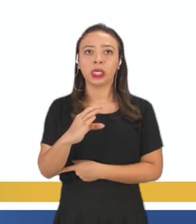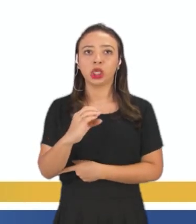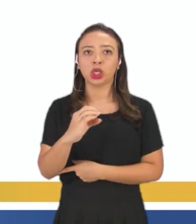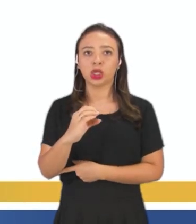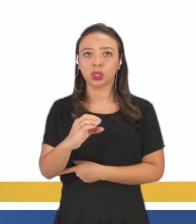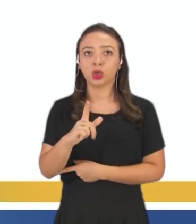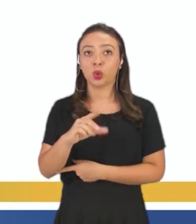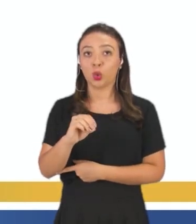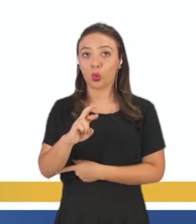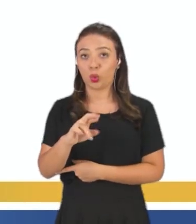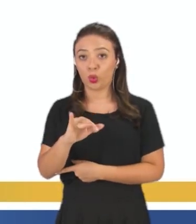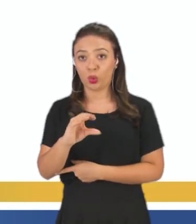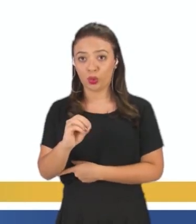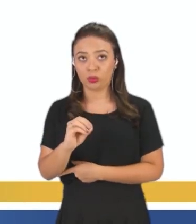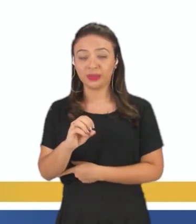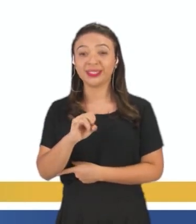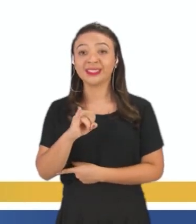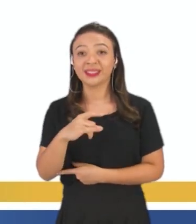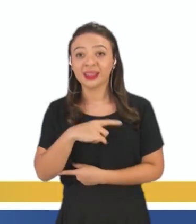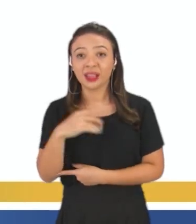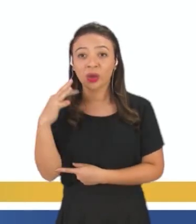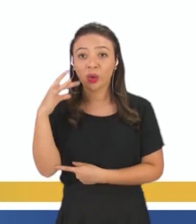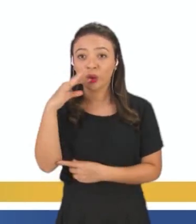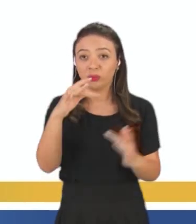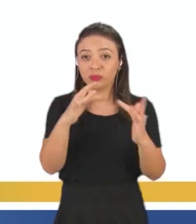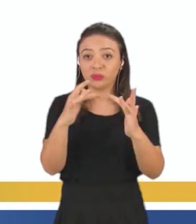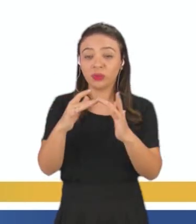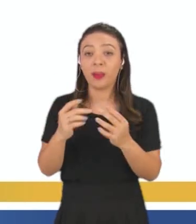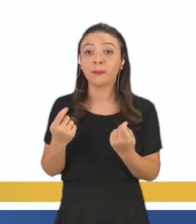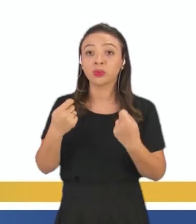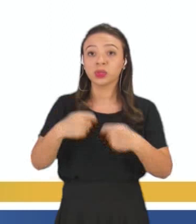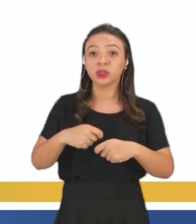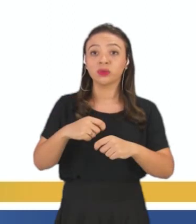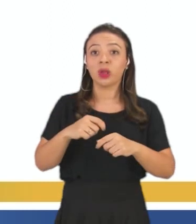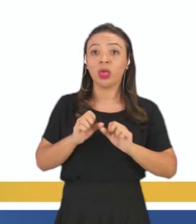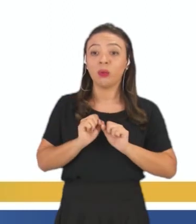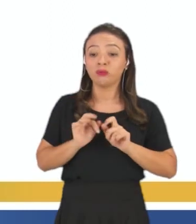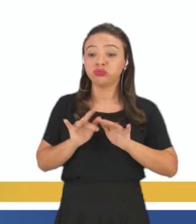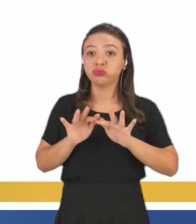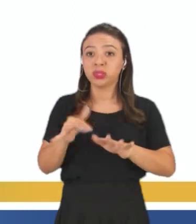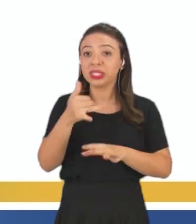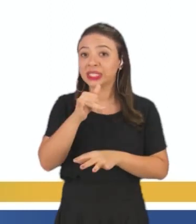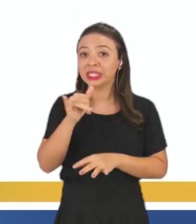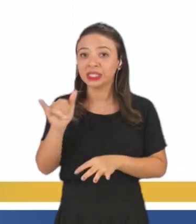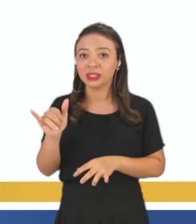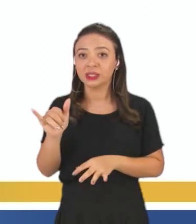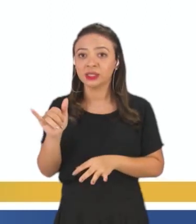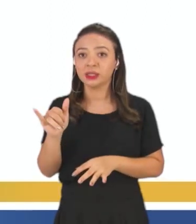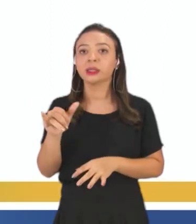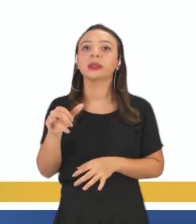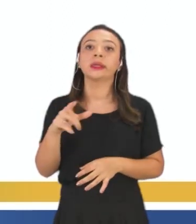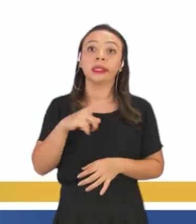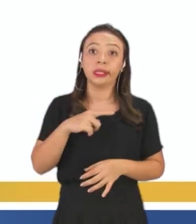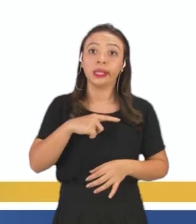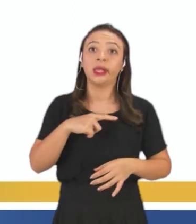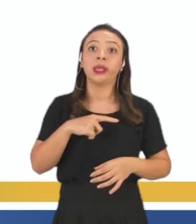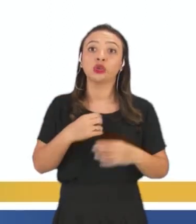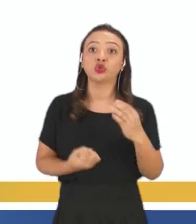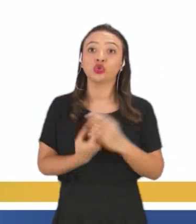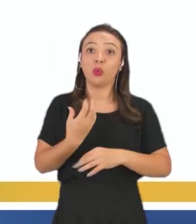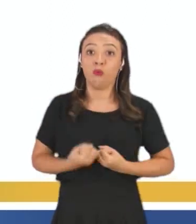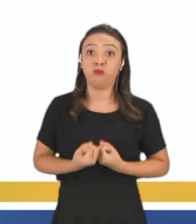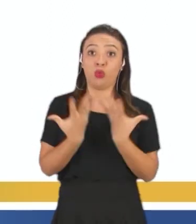choques, impactos, calor, podem liberar instantaneamente energia sobre forma de calor e ocasionar uma explosão.